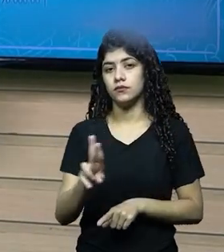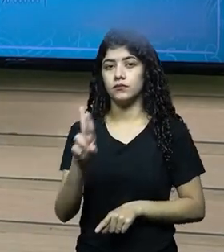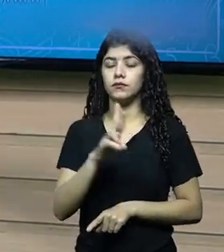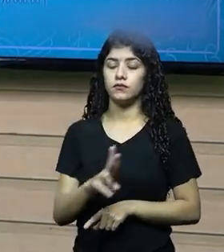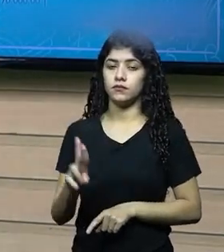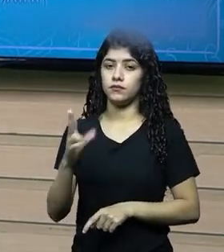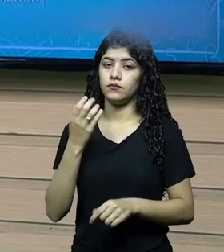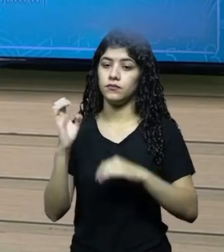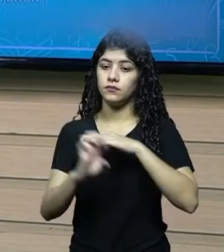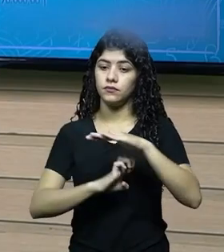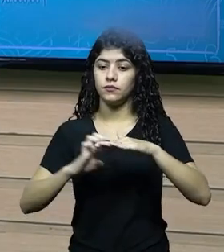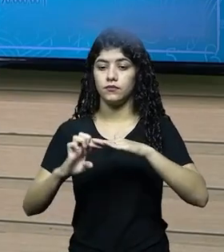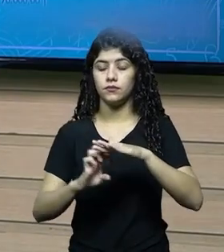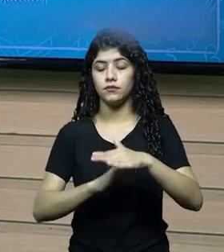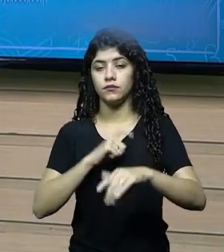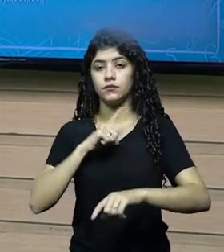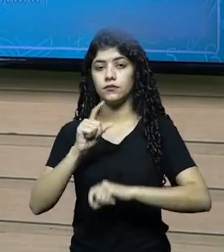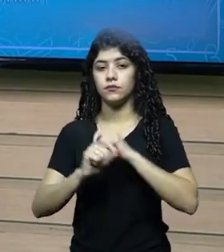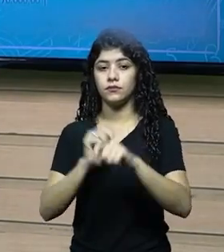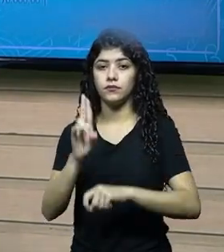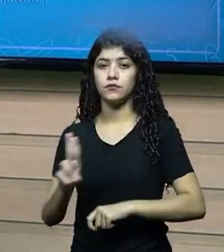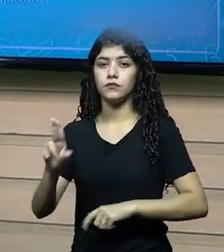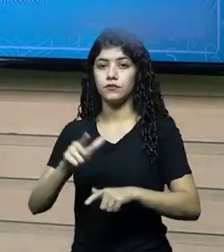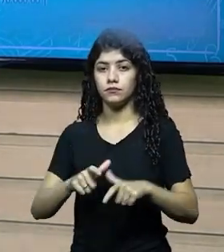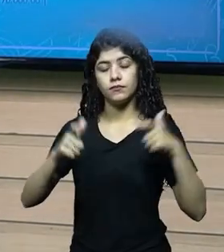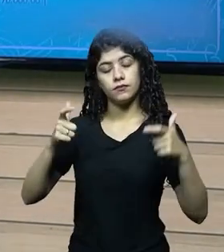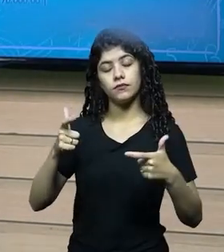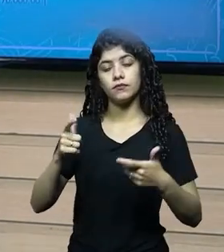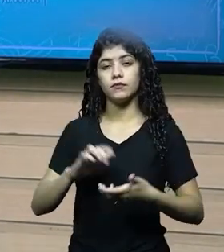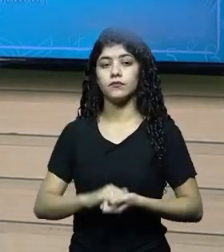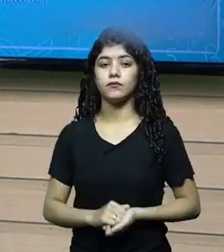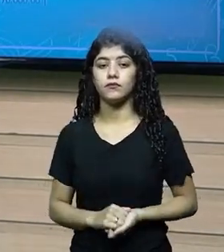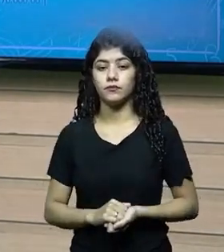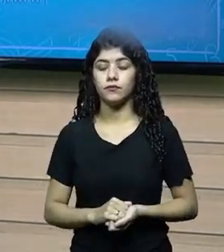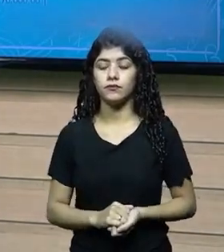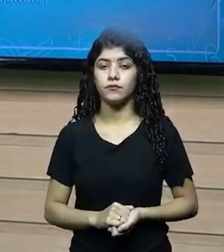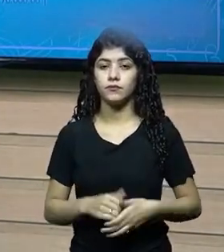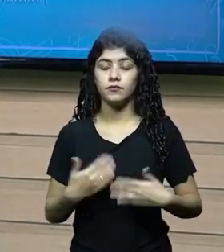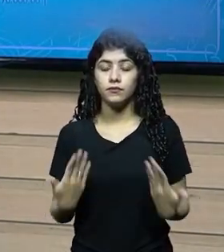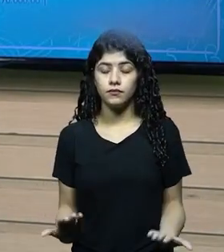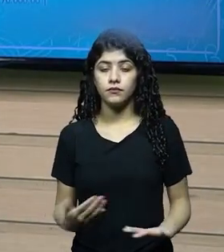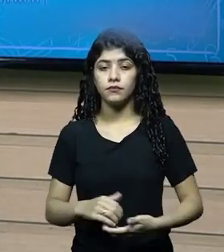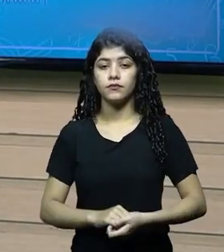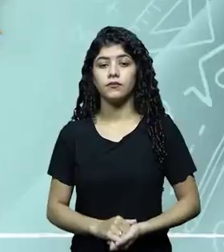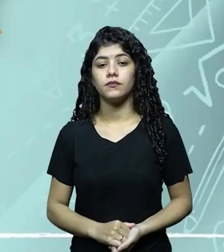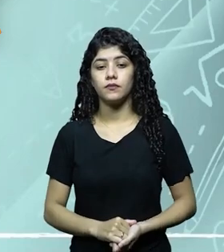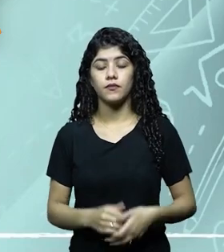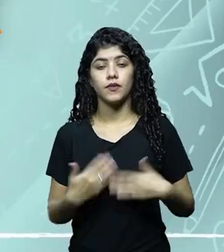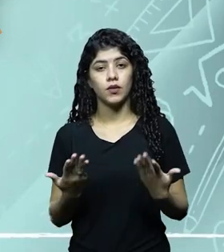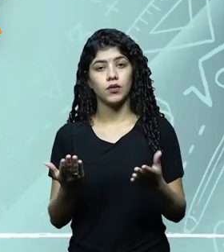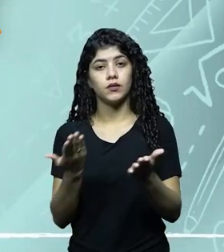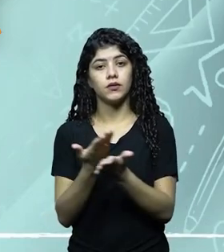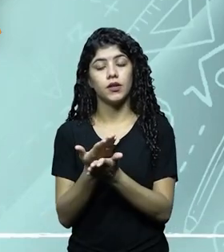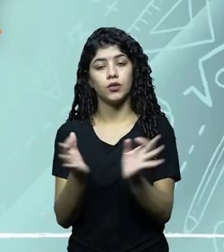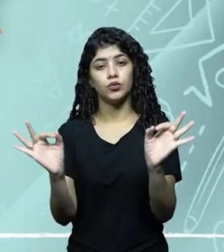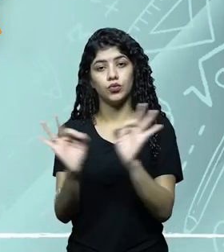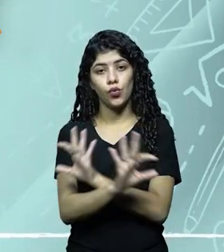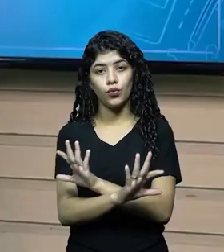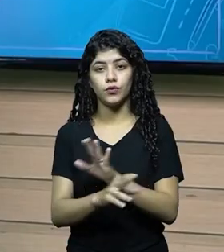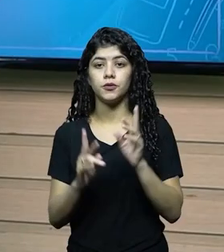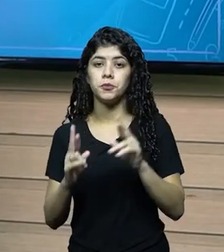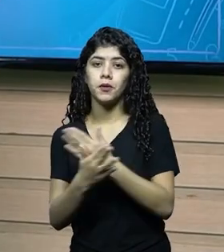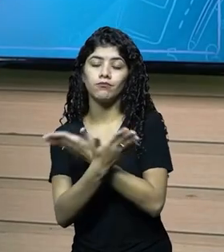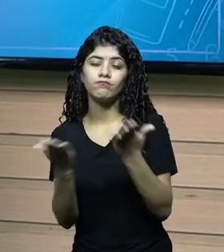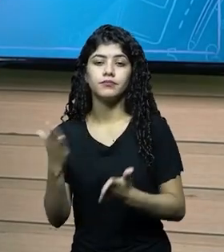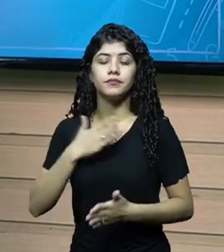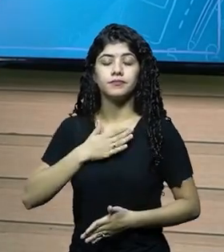despesas e de custos para que a empresa possa otimizar cada vez mais o seu lucro. Perfeito? Muito bem, pessoal. Essa